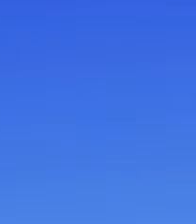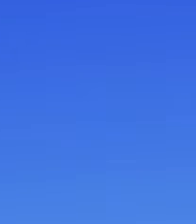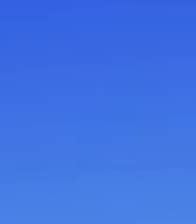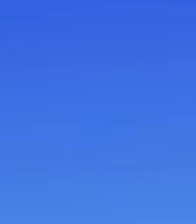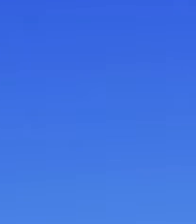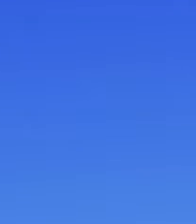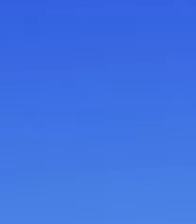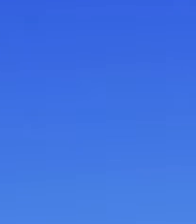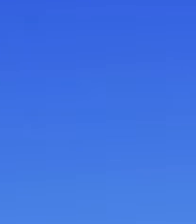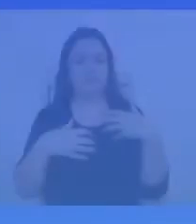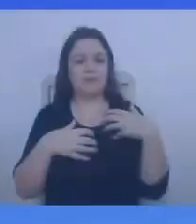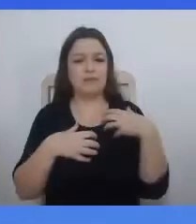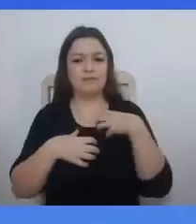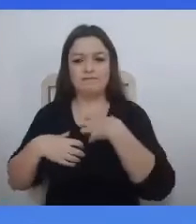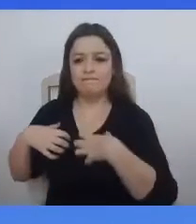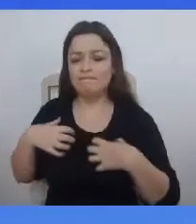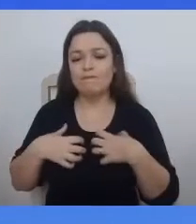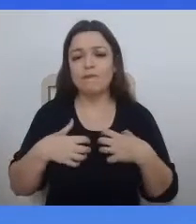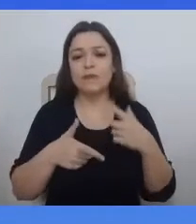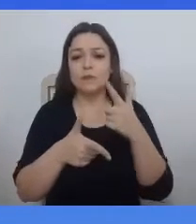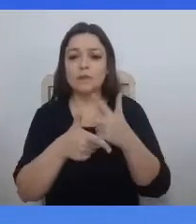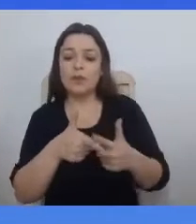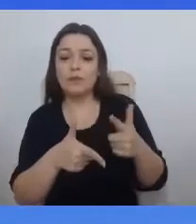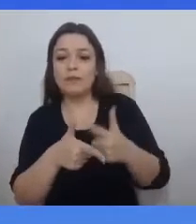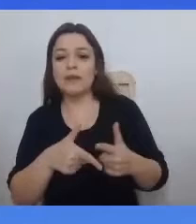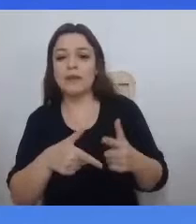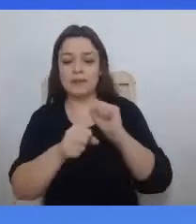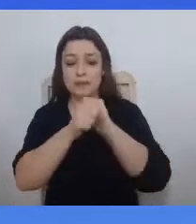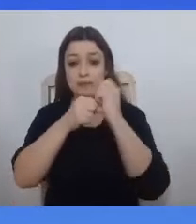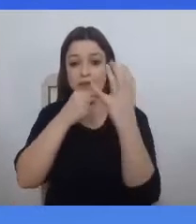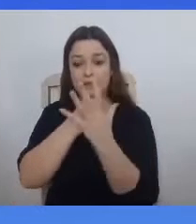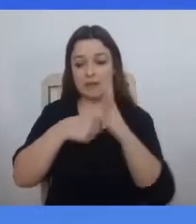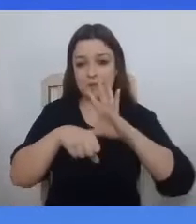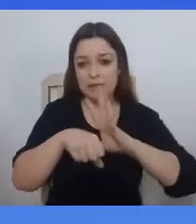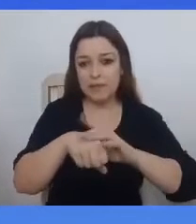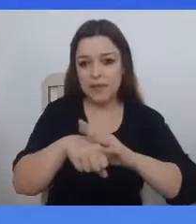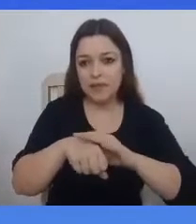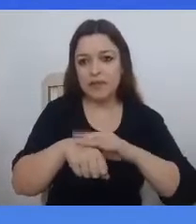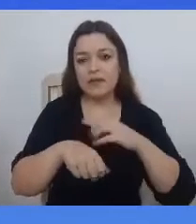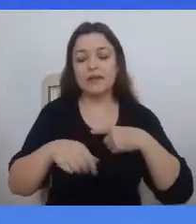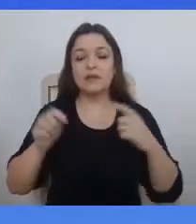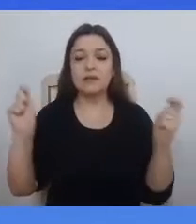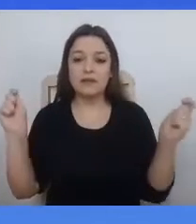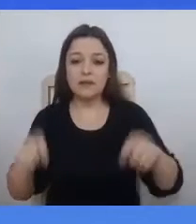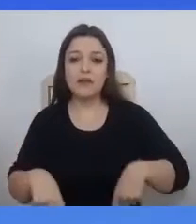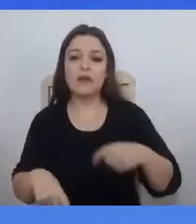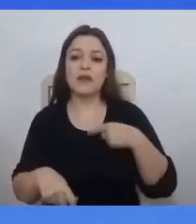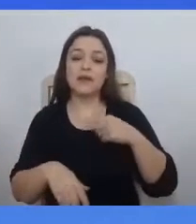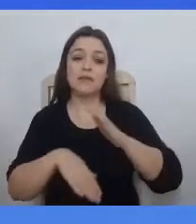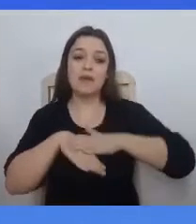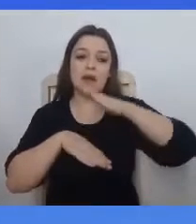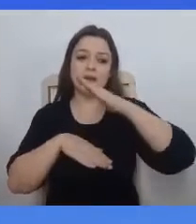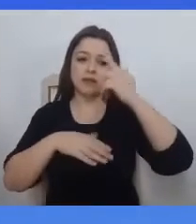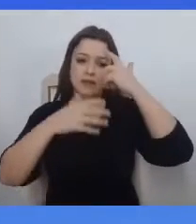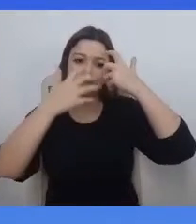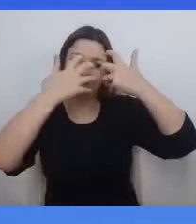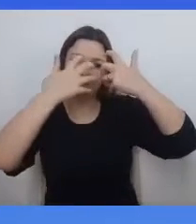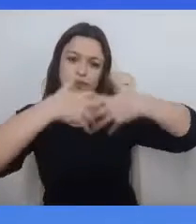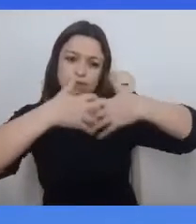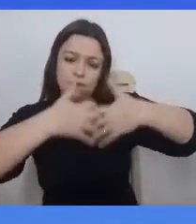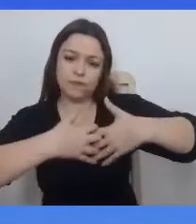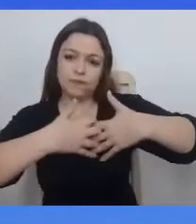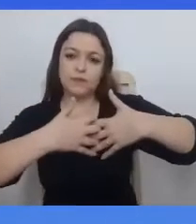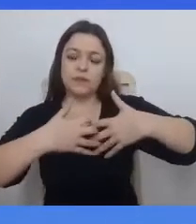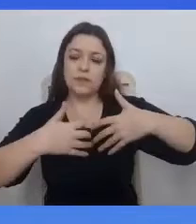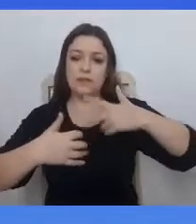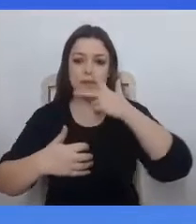que quase que inevitavelmente nos colocam numa posição de autoreflexão e de luto permanente.